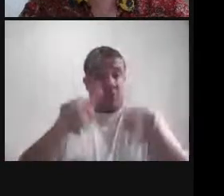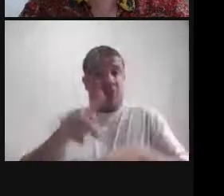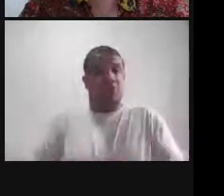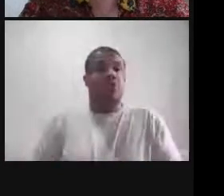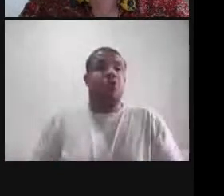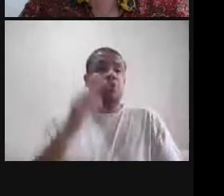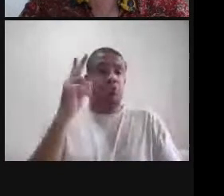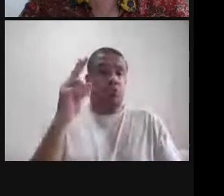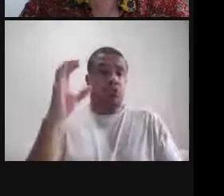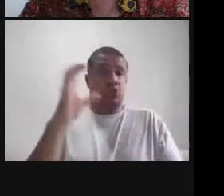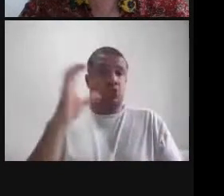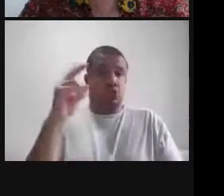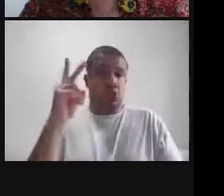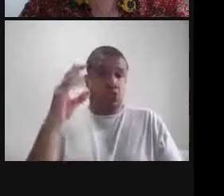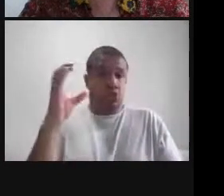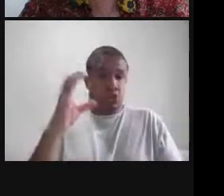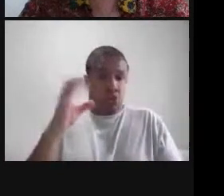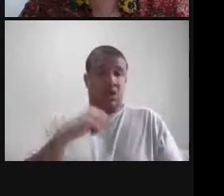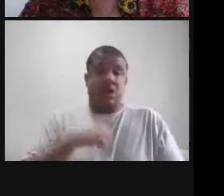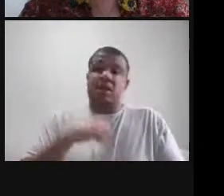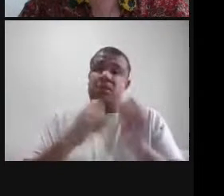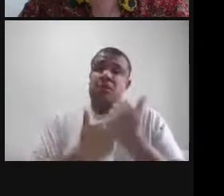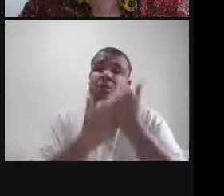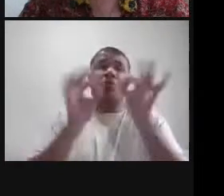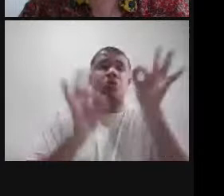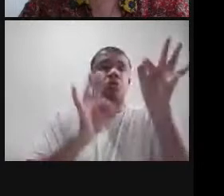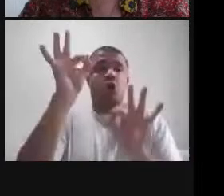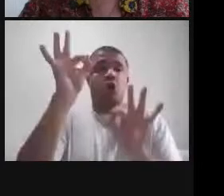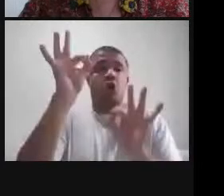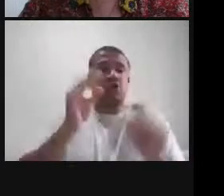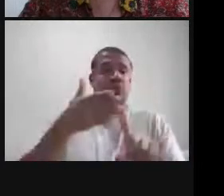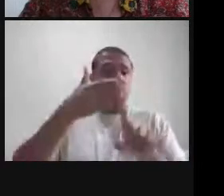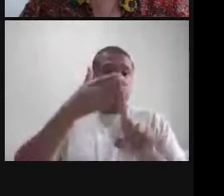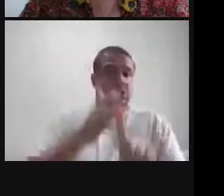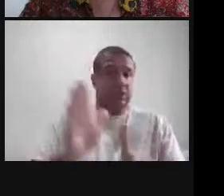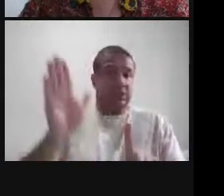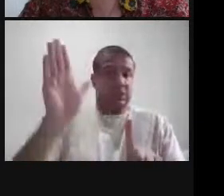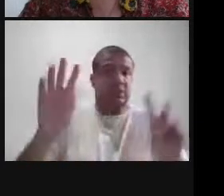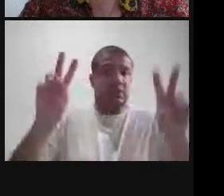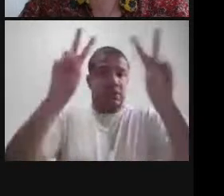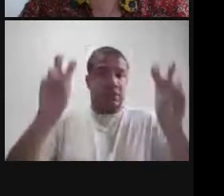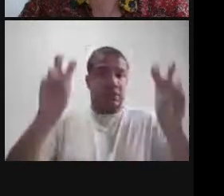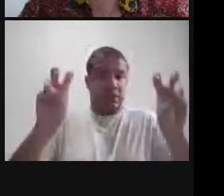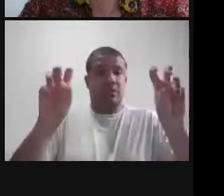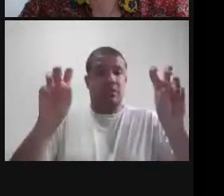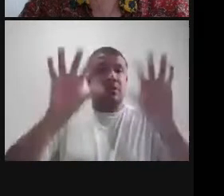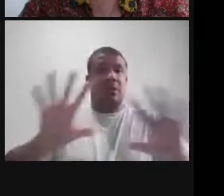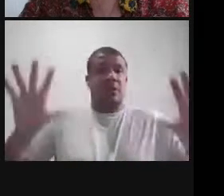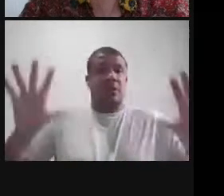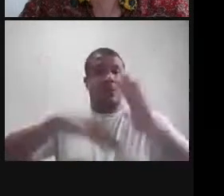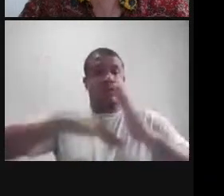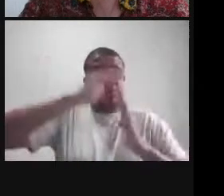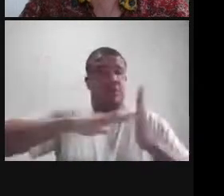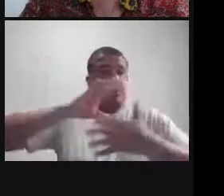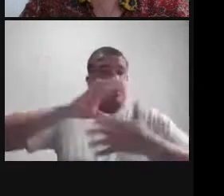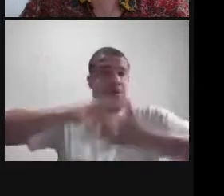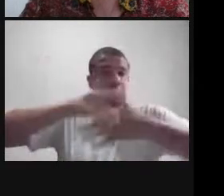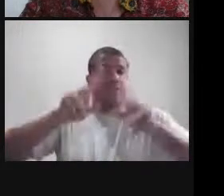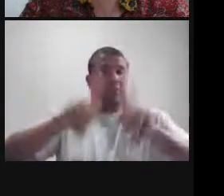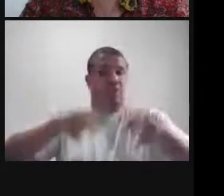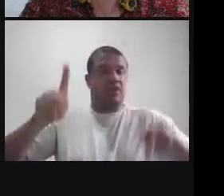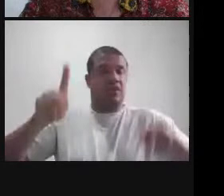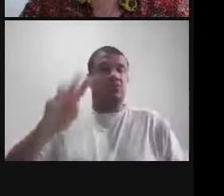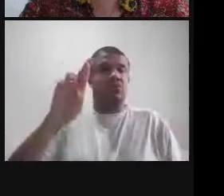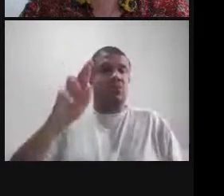colaborei com o projeto de extensão intitulado Imagens na Cultura, liderado pelo professor Ricardo Coelho, do